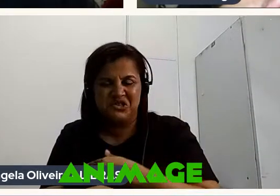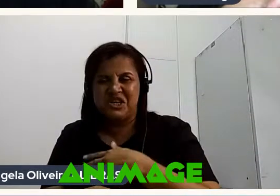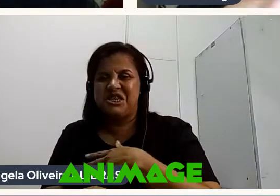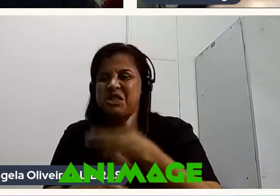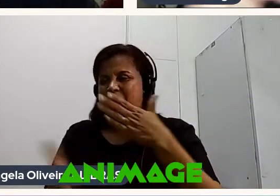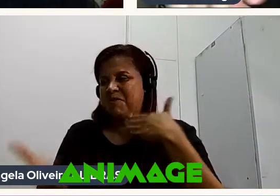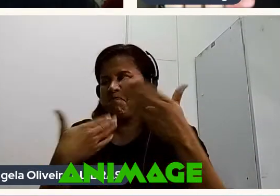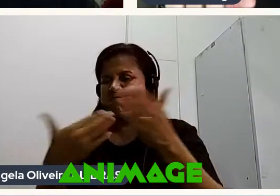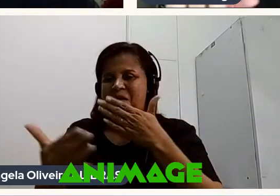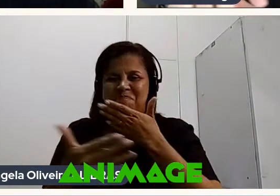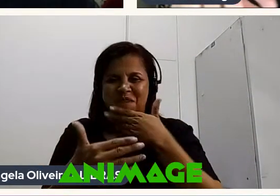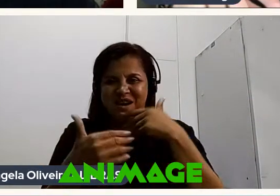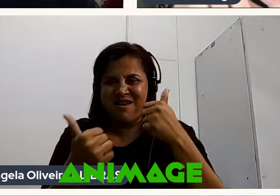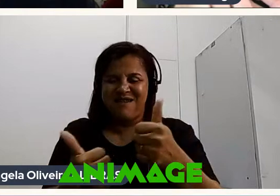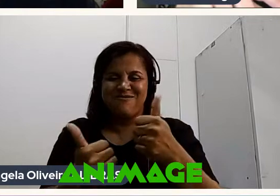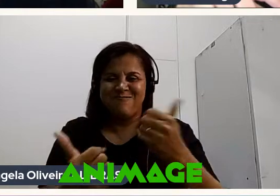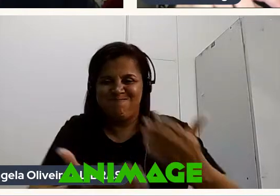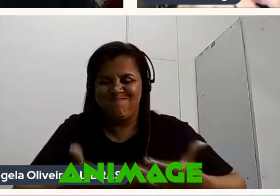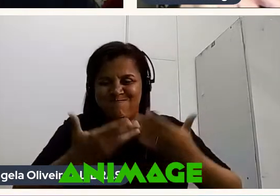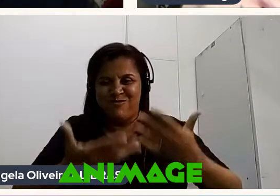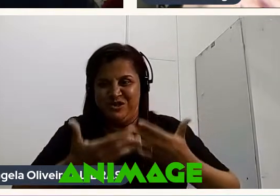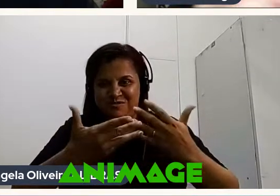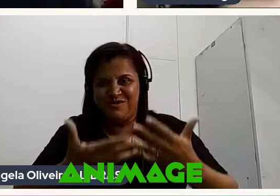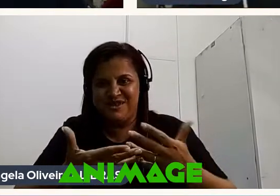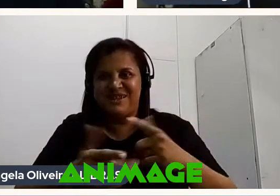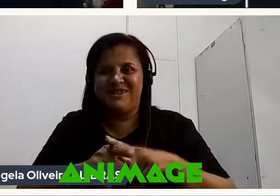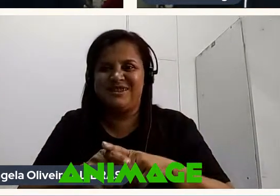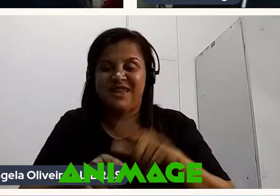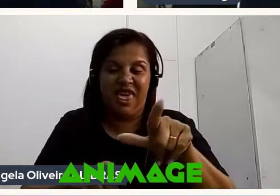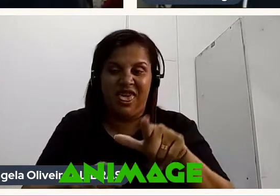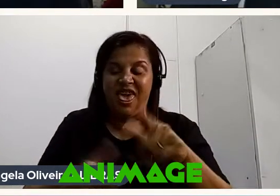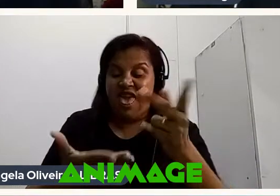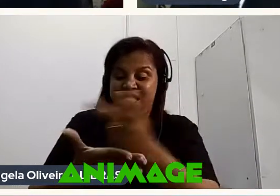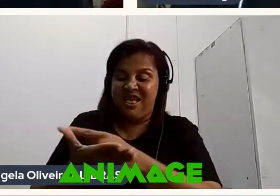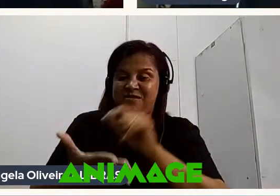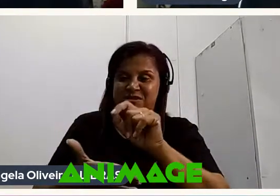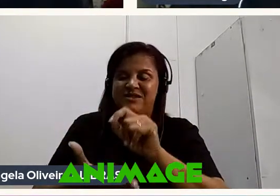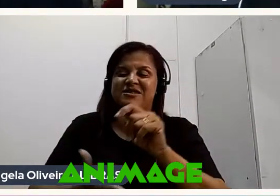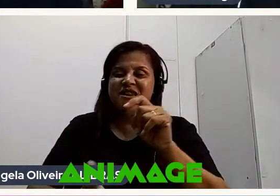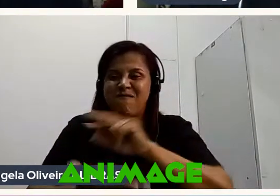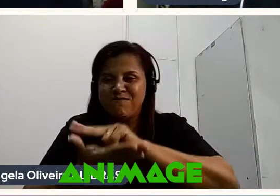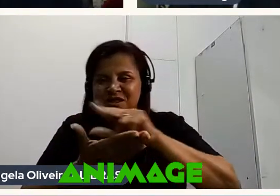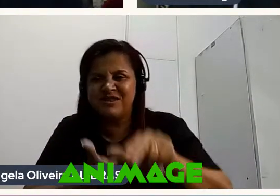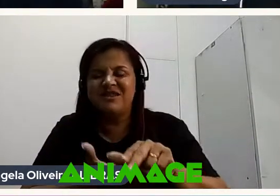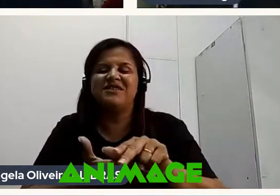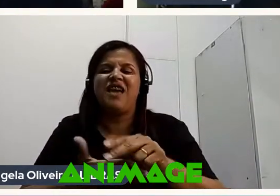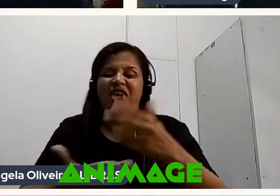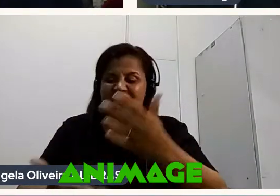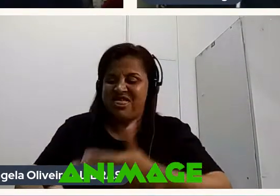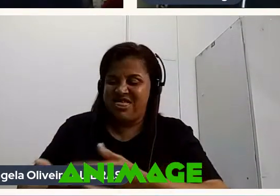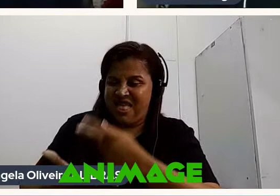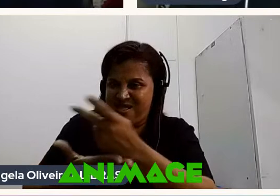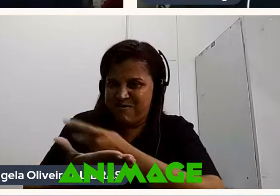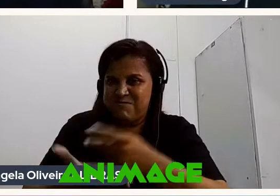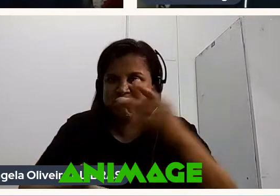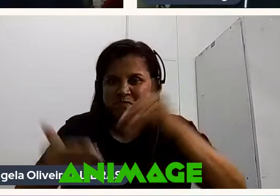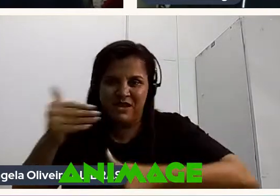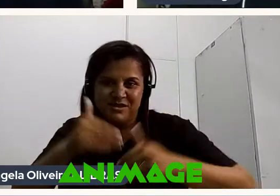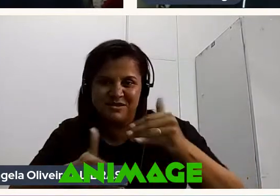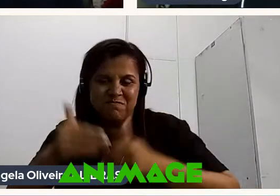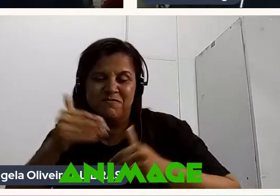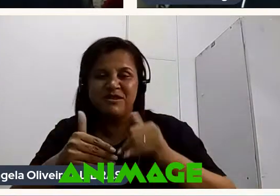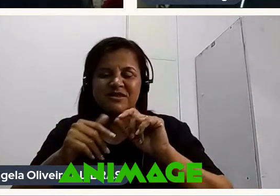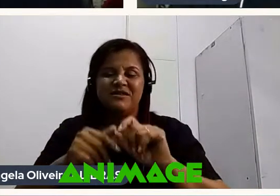Muito estimulante E quem é da animação Aqui Muita gente aqui Da animação Participando E